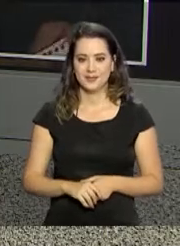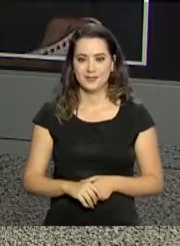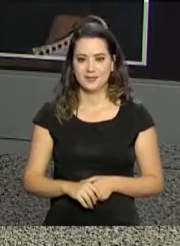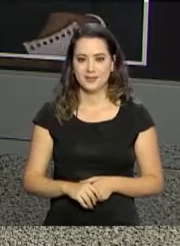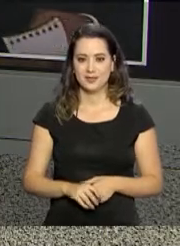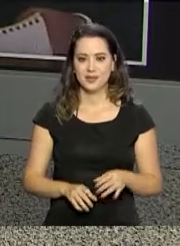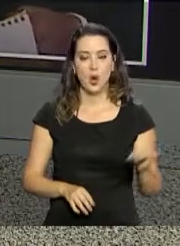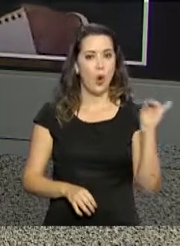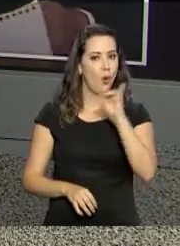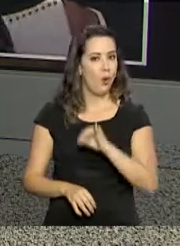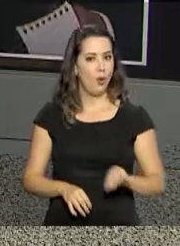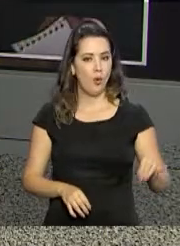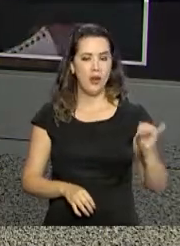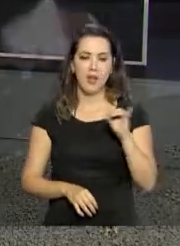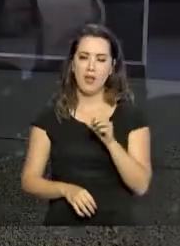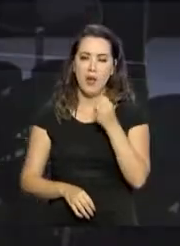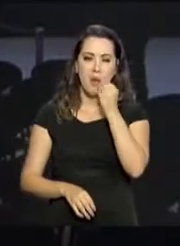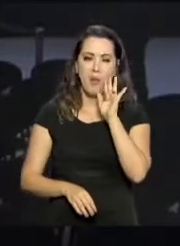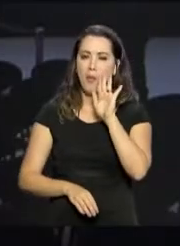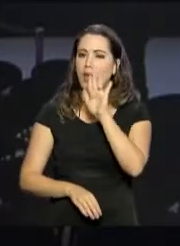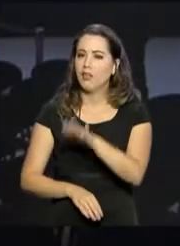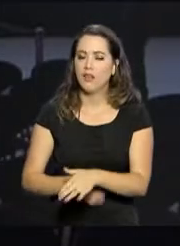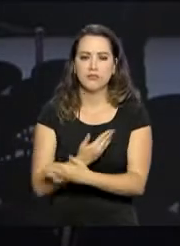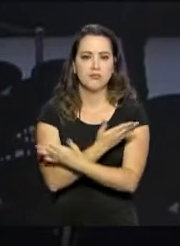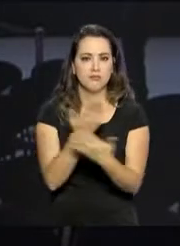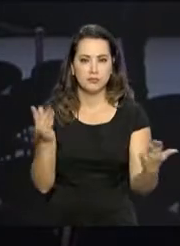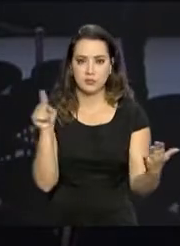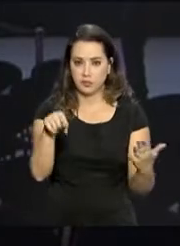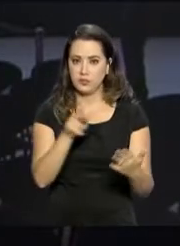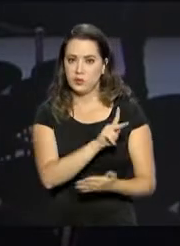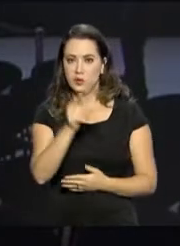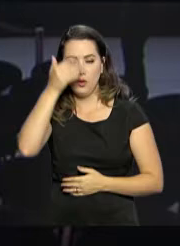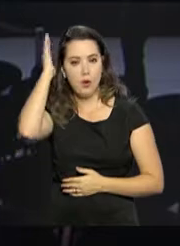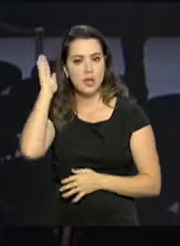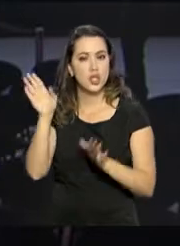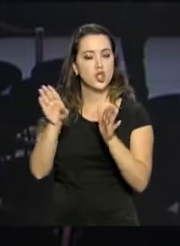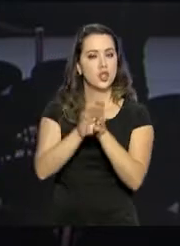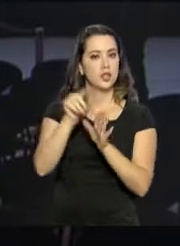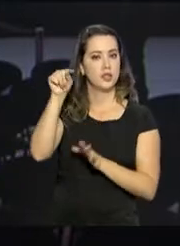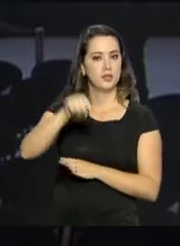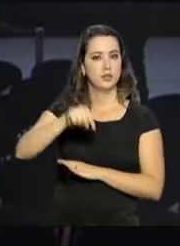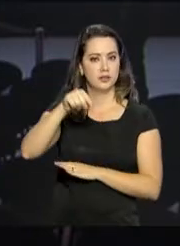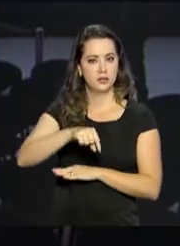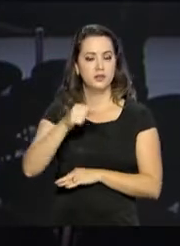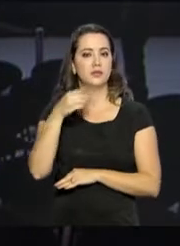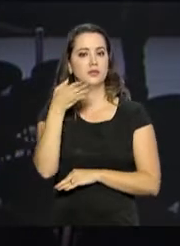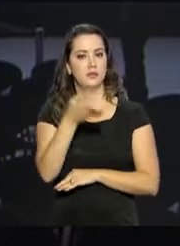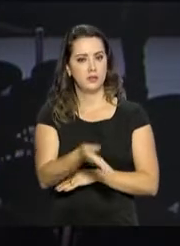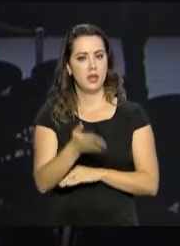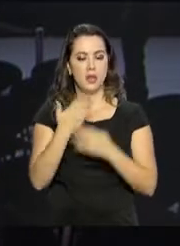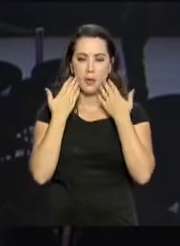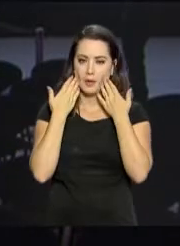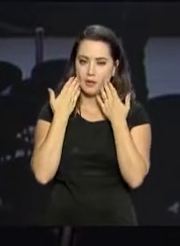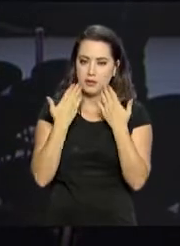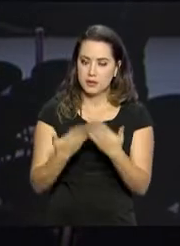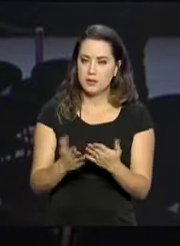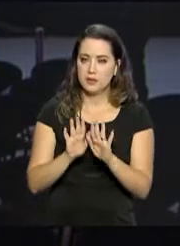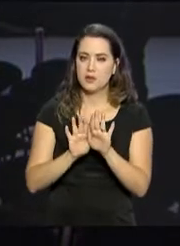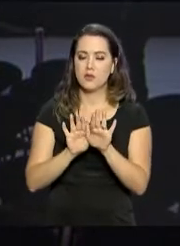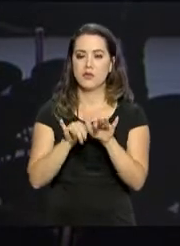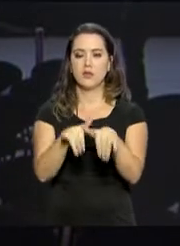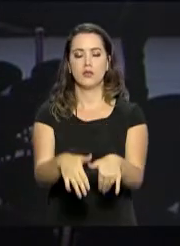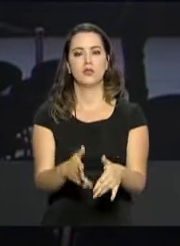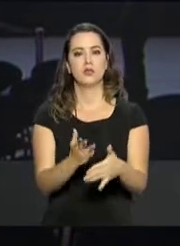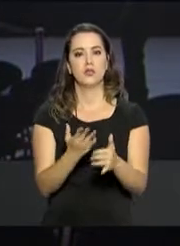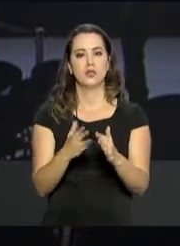Boa tarde, Roberto. Boa tarde a todos. Olha, Roberto, o presidente Michel Temer deve chegar aqui para essa cerimônia de encerramento